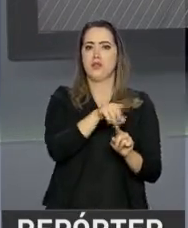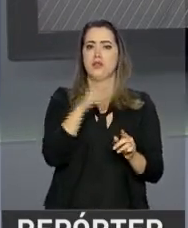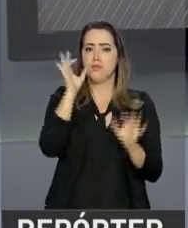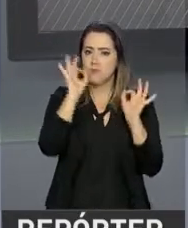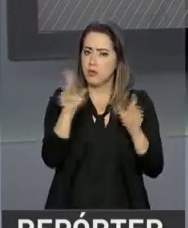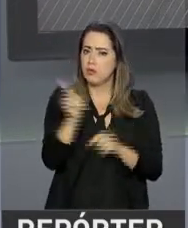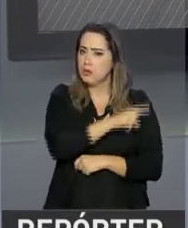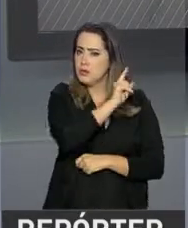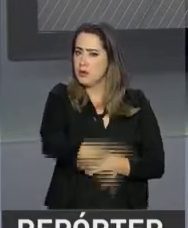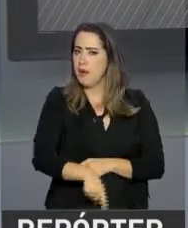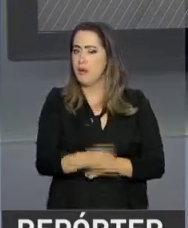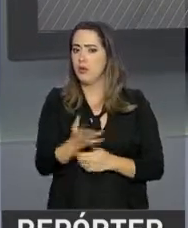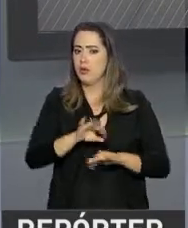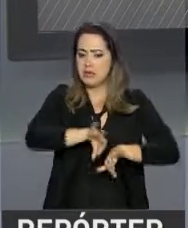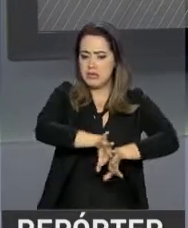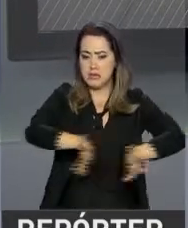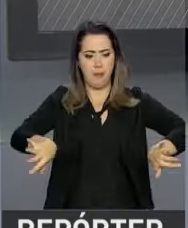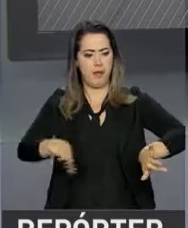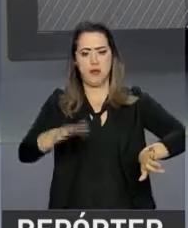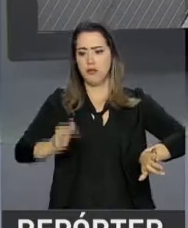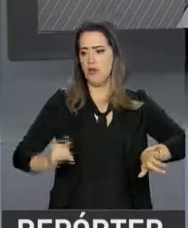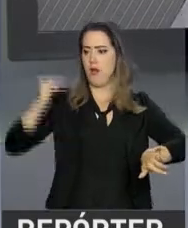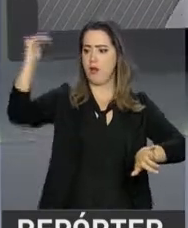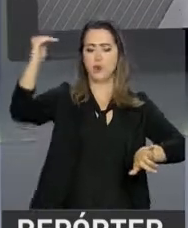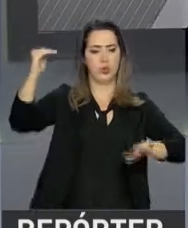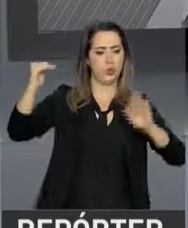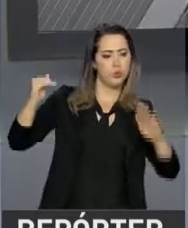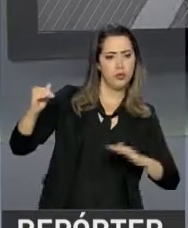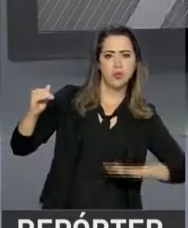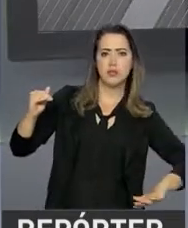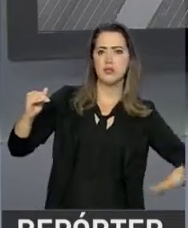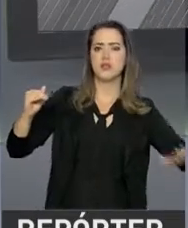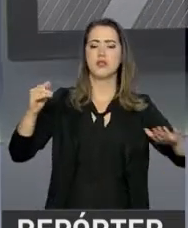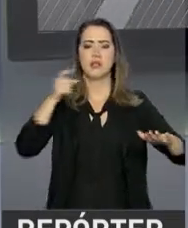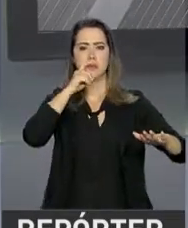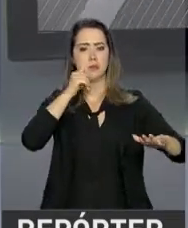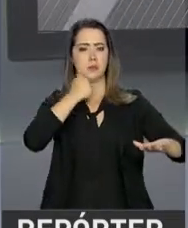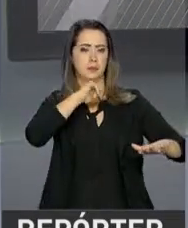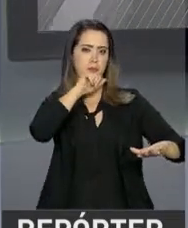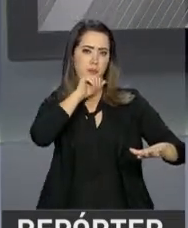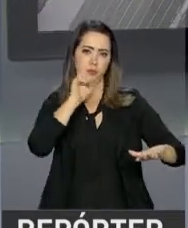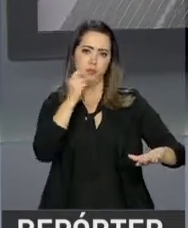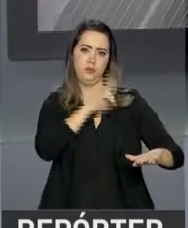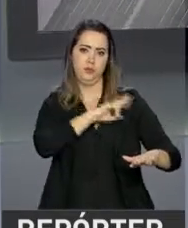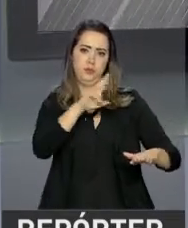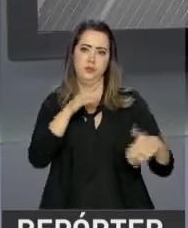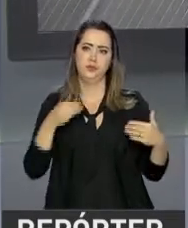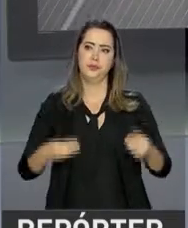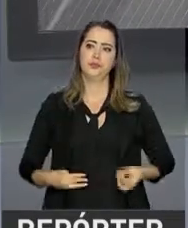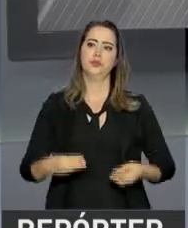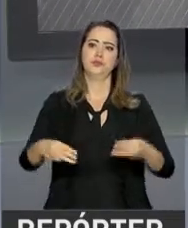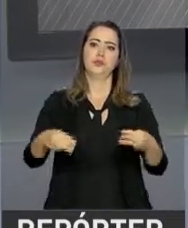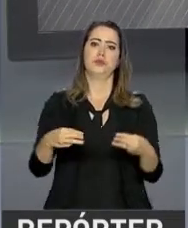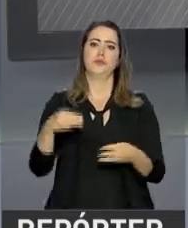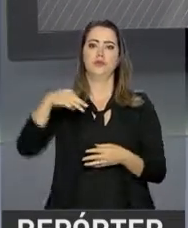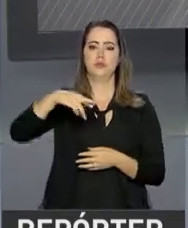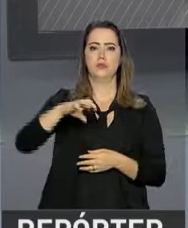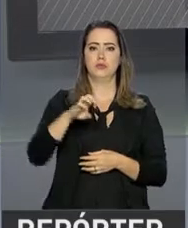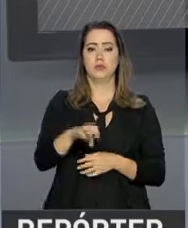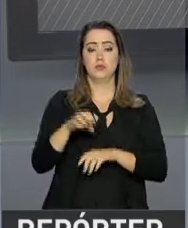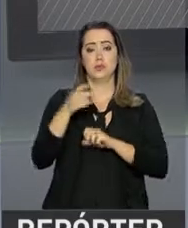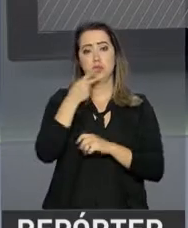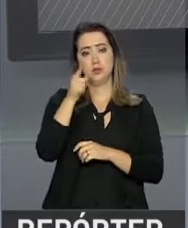revogação da prática de separação entre os menores e seus pais ou responsáveis. O Ministério das Relações Exteriores